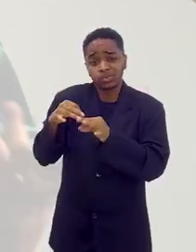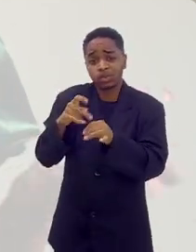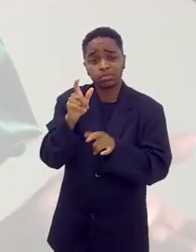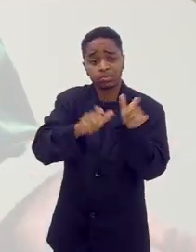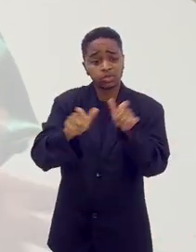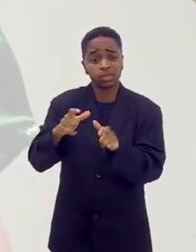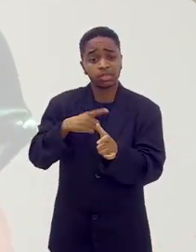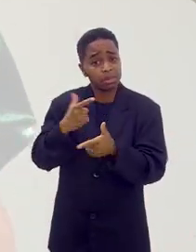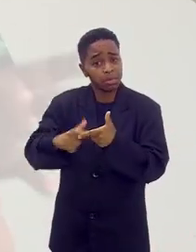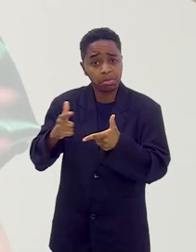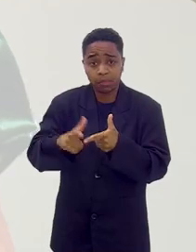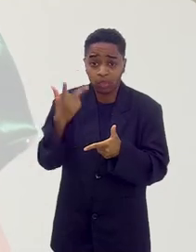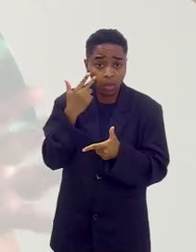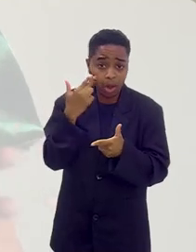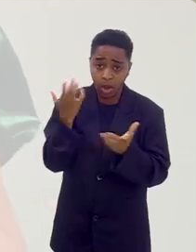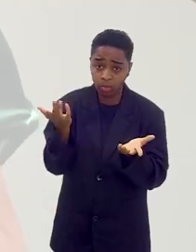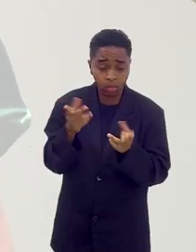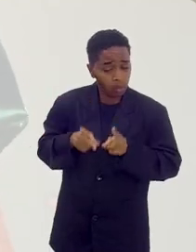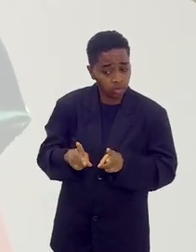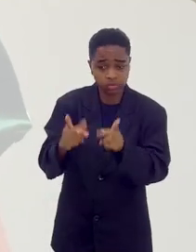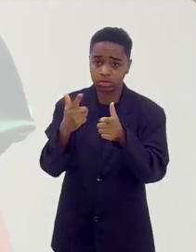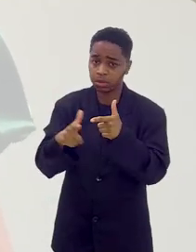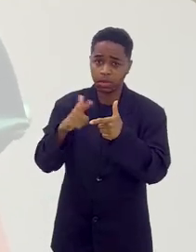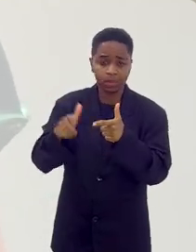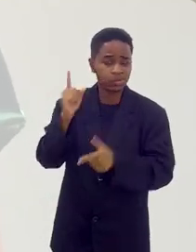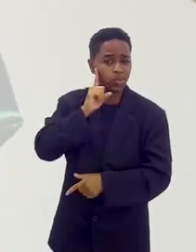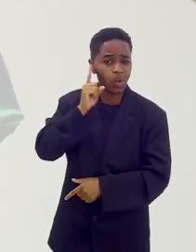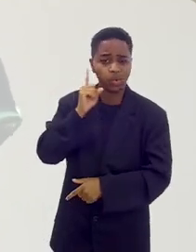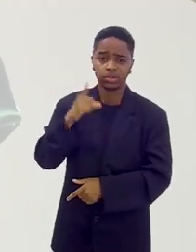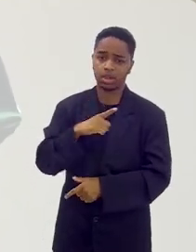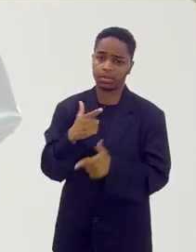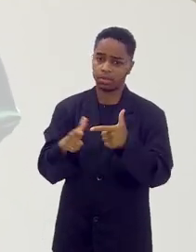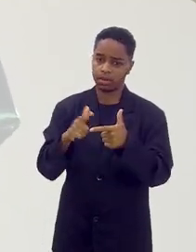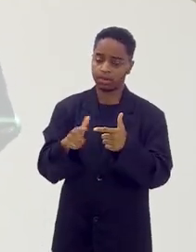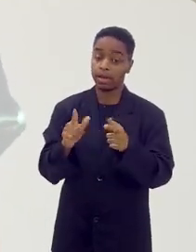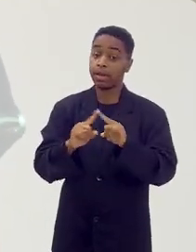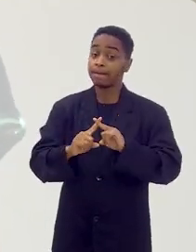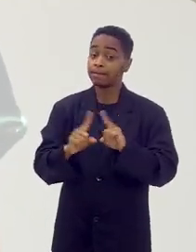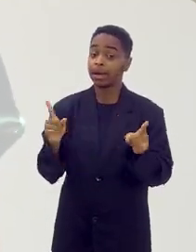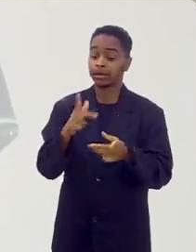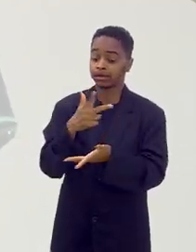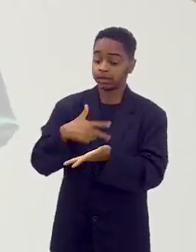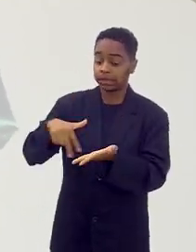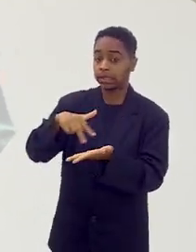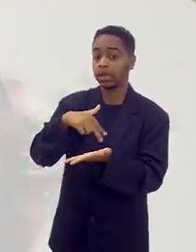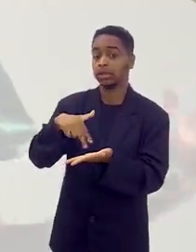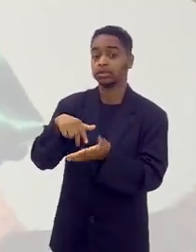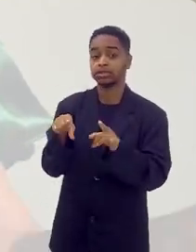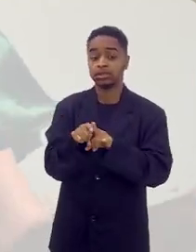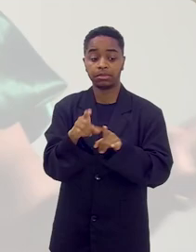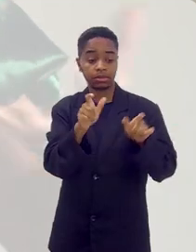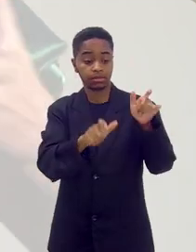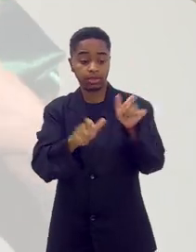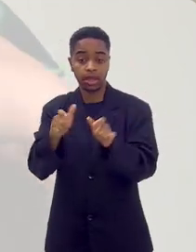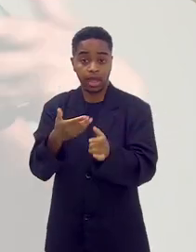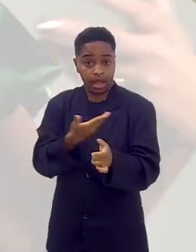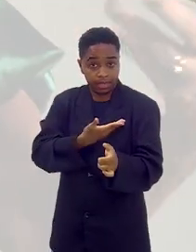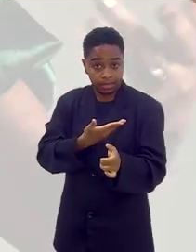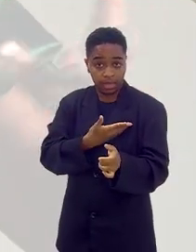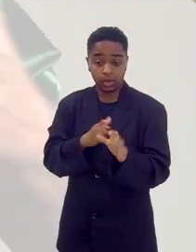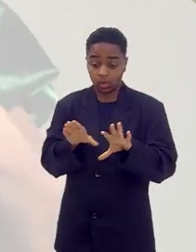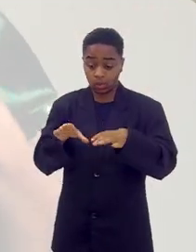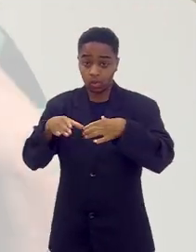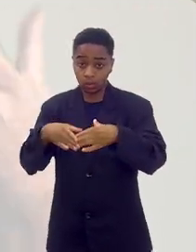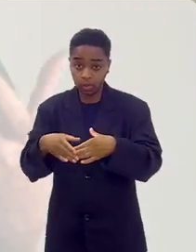temos problemas normais. Os problemas continuam. Todo dia tem problema. Só que a dança e as colegas ali, o